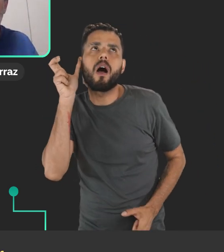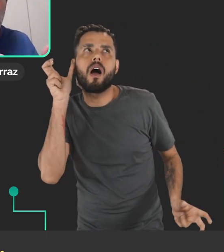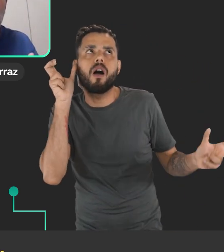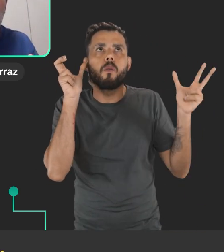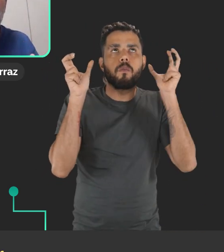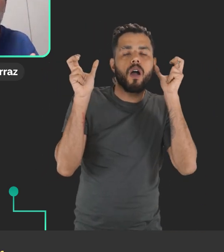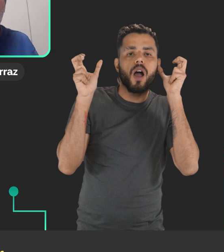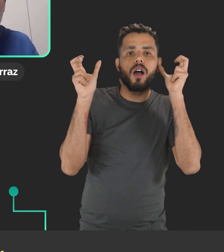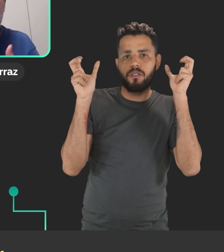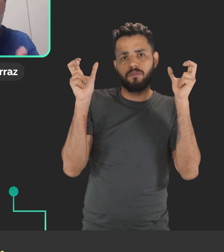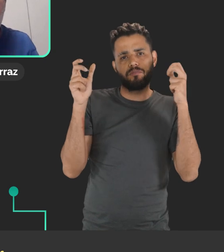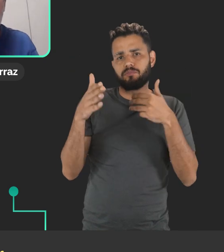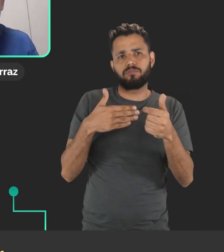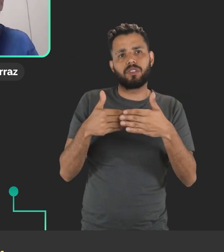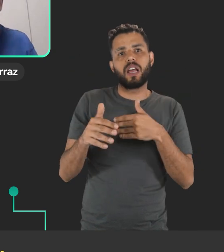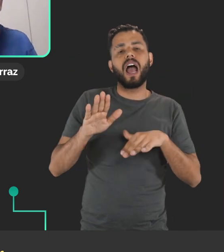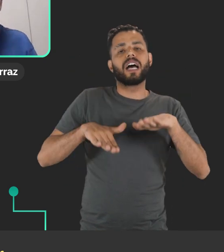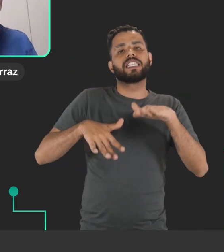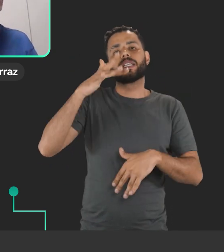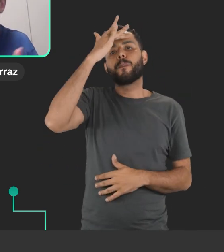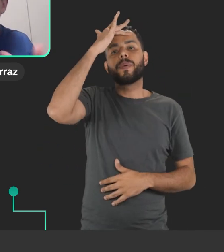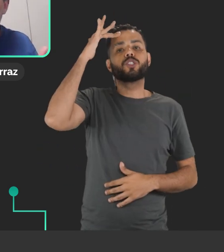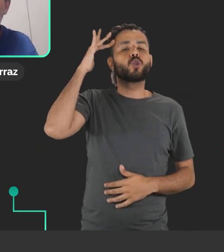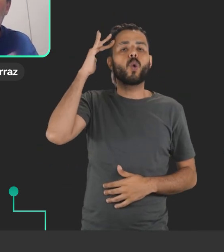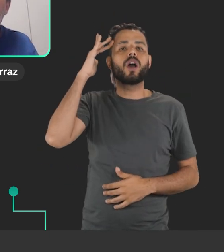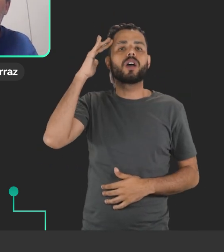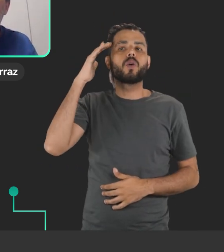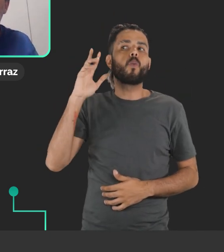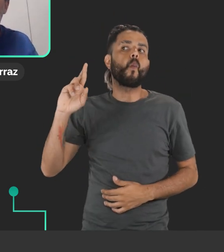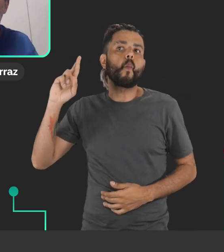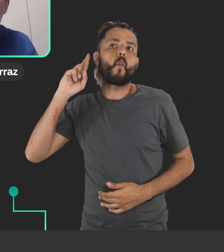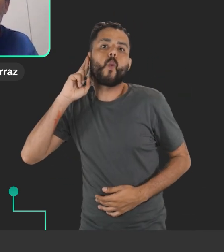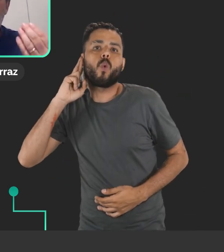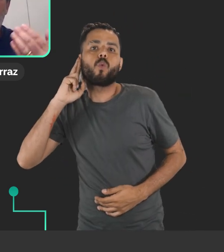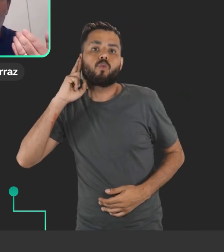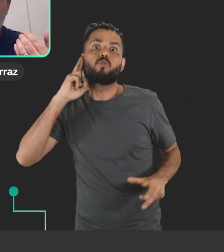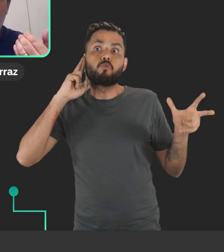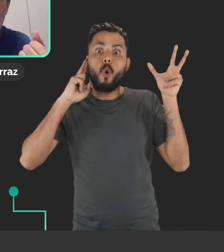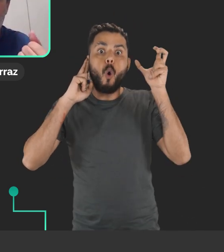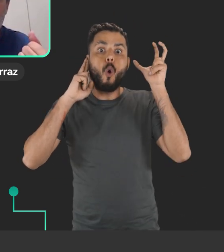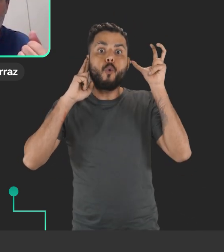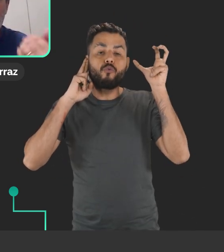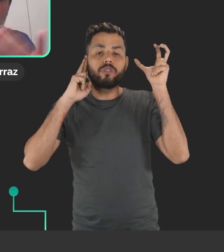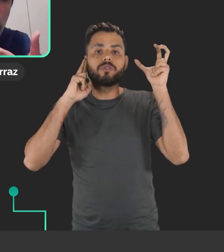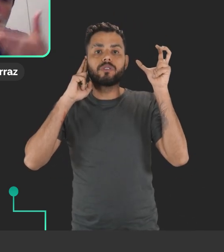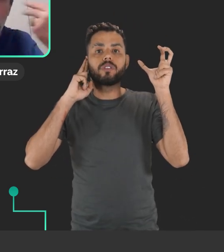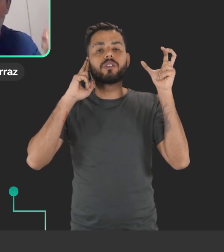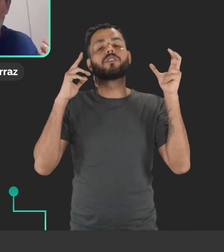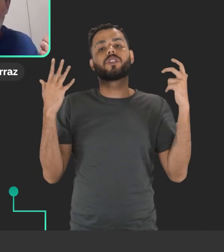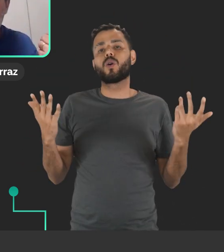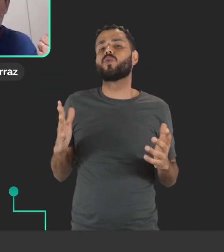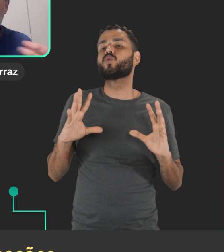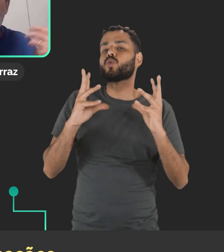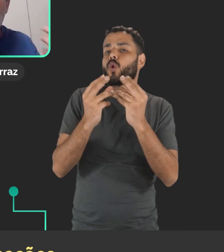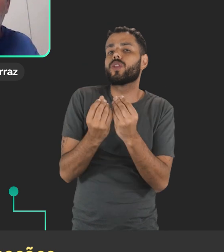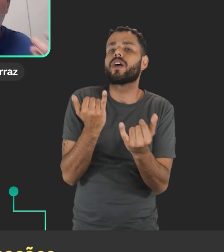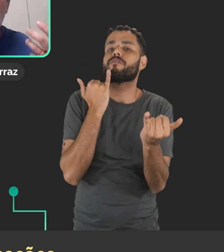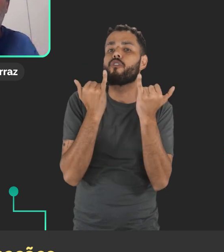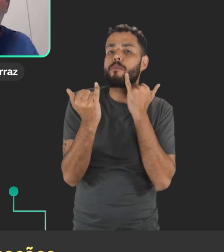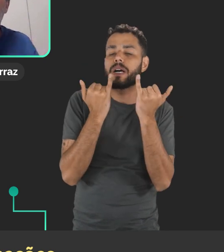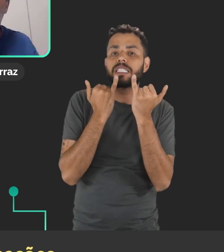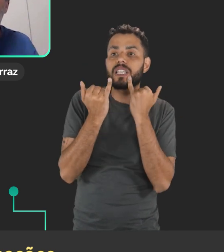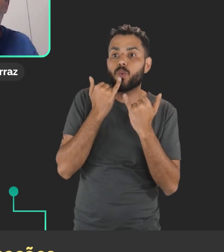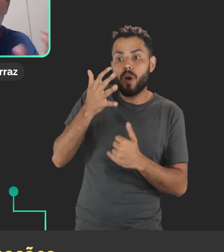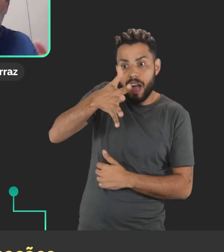usuário consiga perceber esse conteúdo. Talvez um usuário que não escute de um dos lados, com